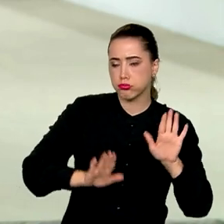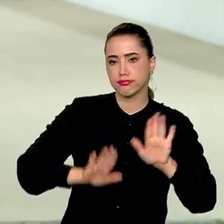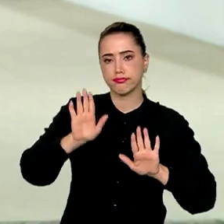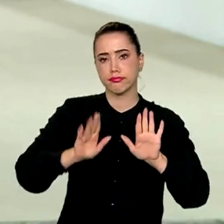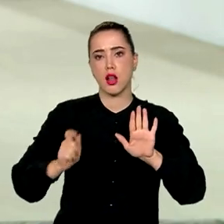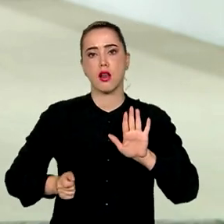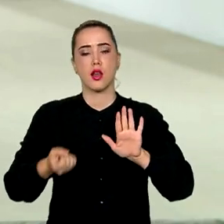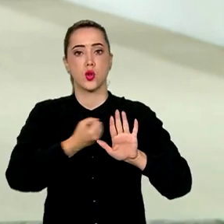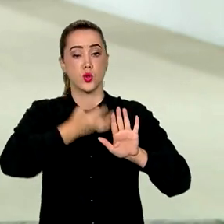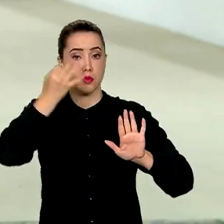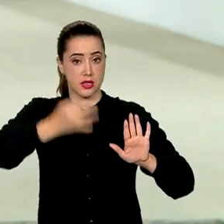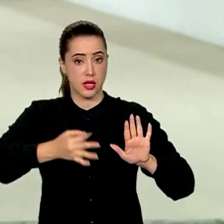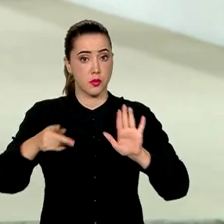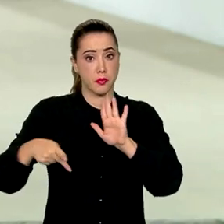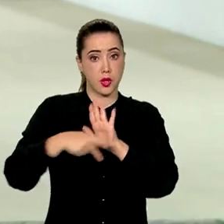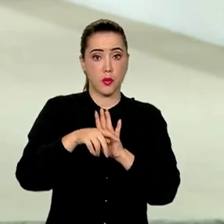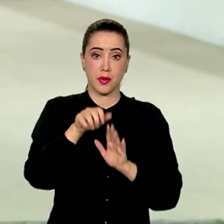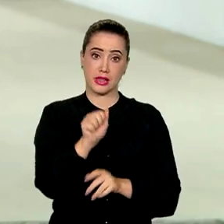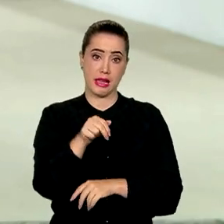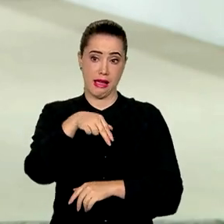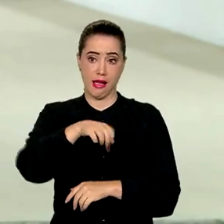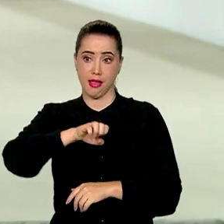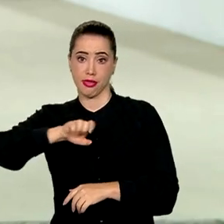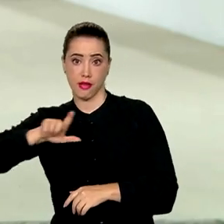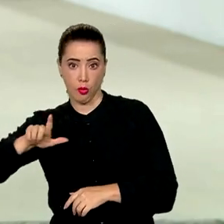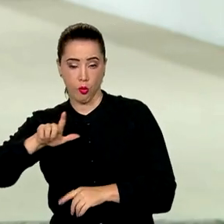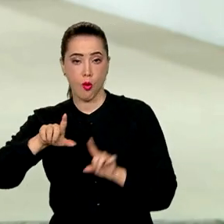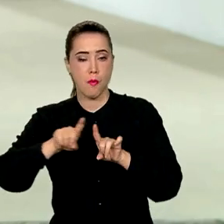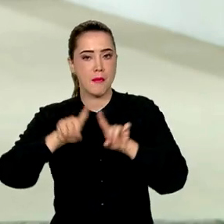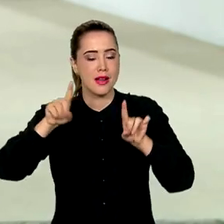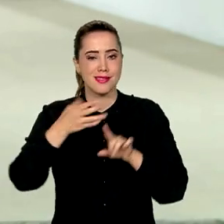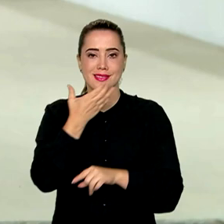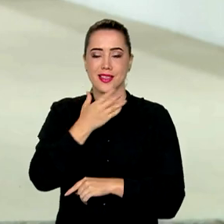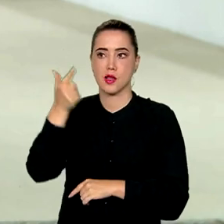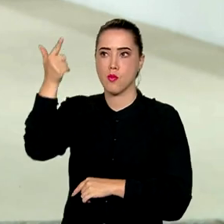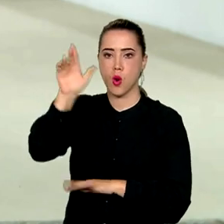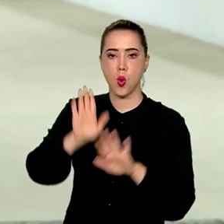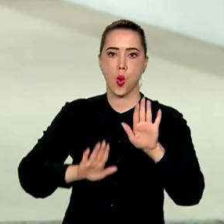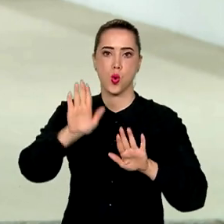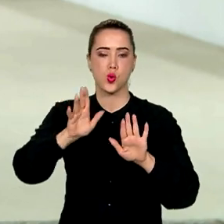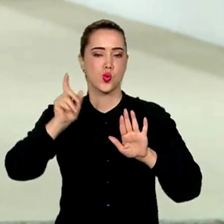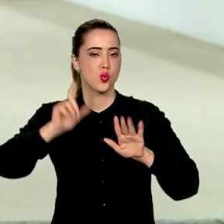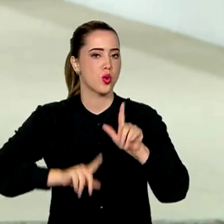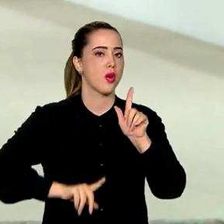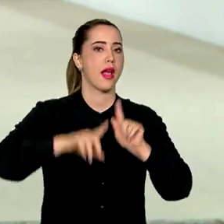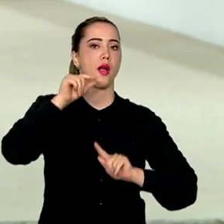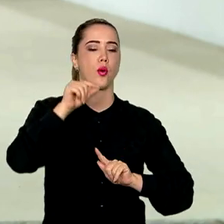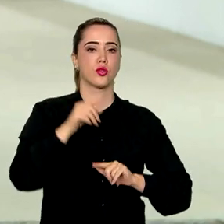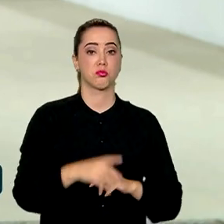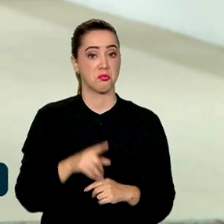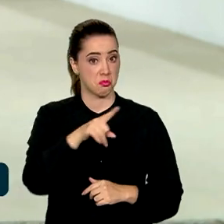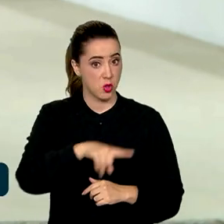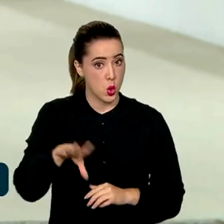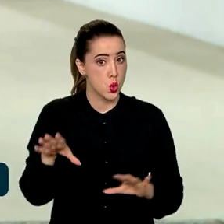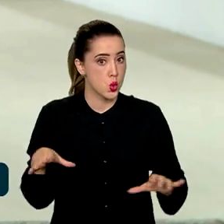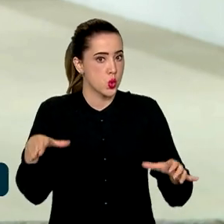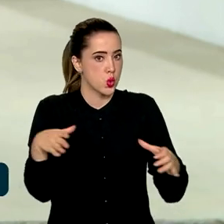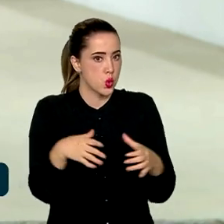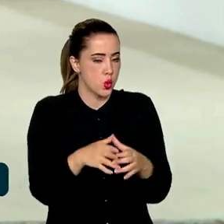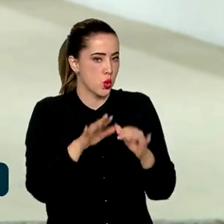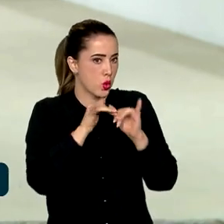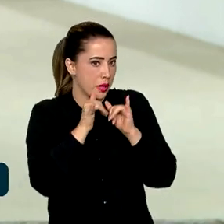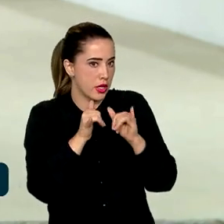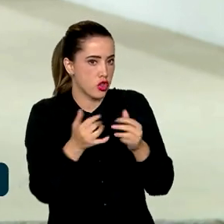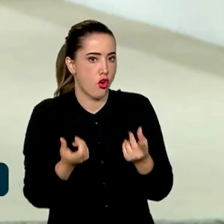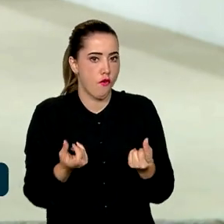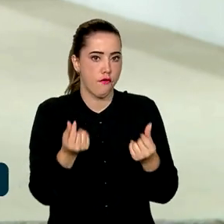absolutos feito pela ANEL, em dezembro, o governo deve registrar outro recorde, o maior leilão do setor em termos